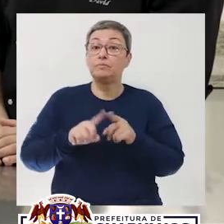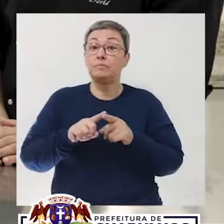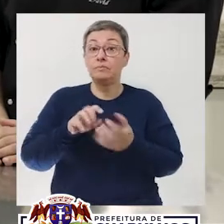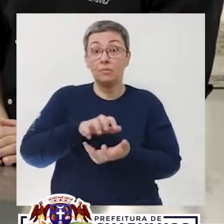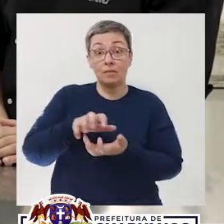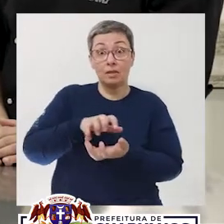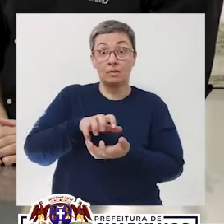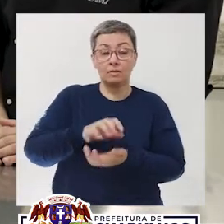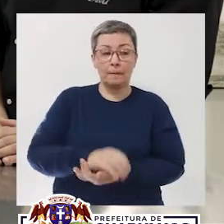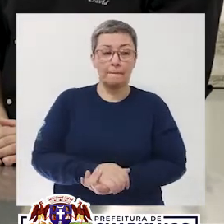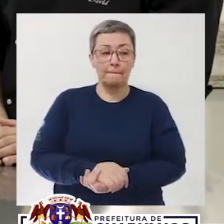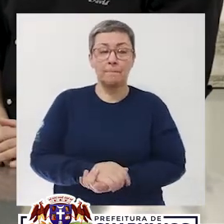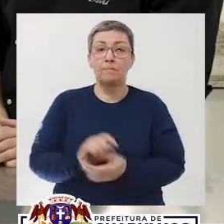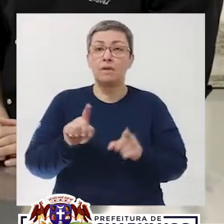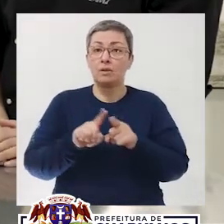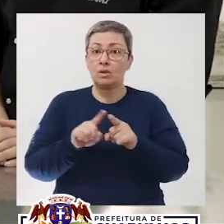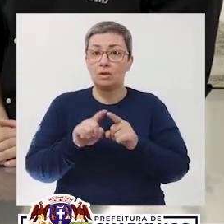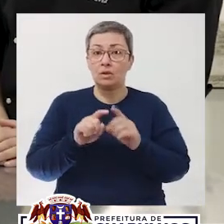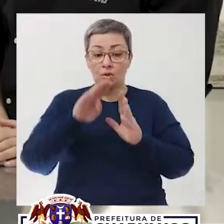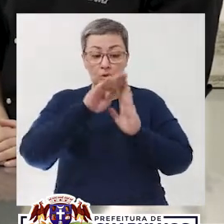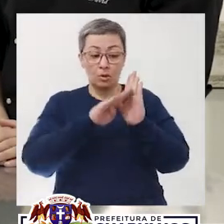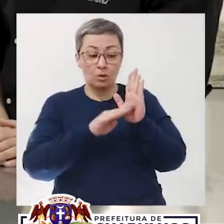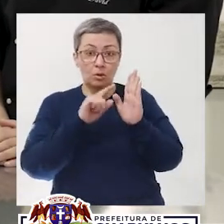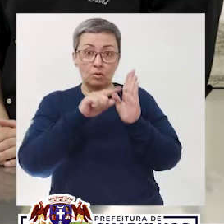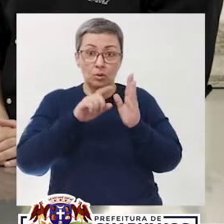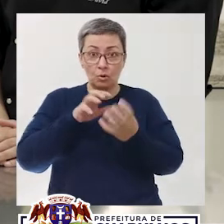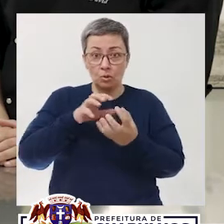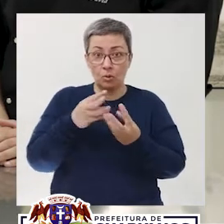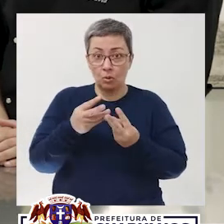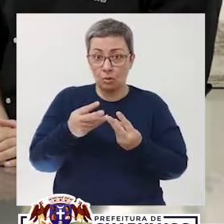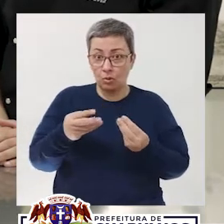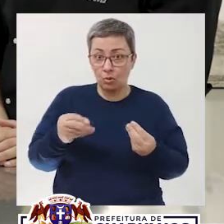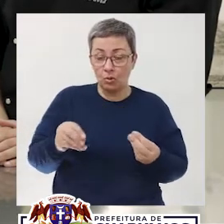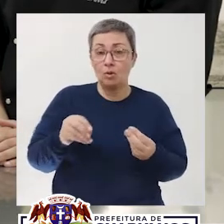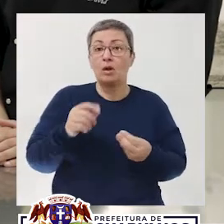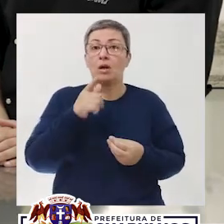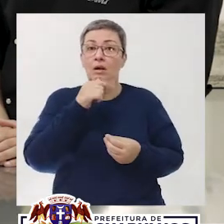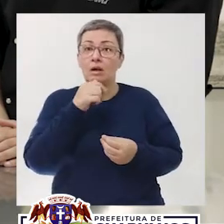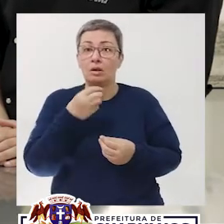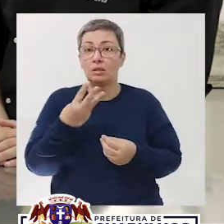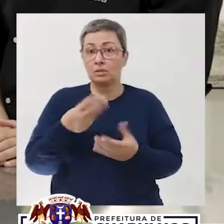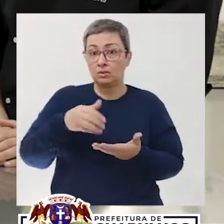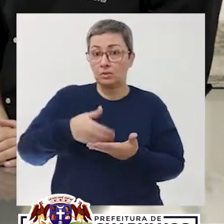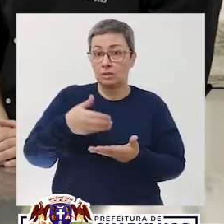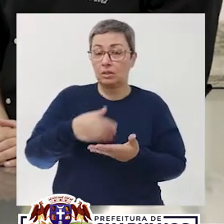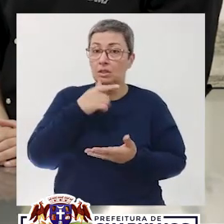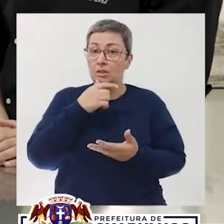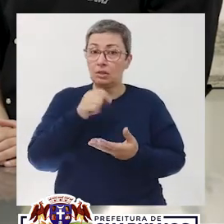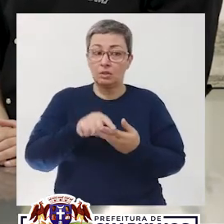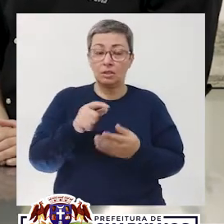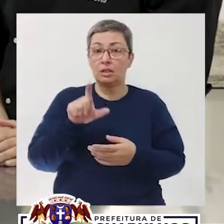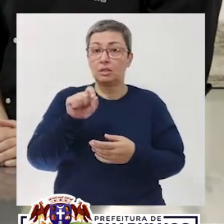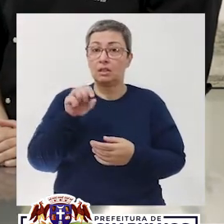a gelatina. Conforme as instruções da embalagem, hidrata com 3 colheres de